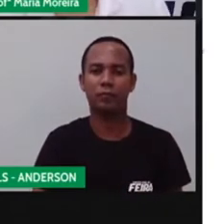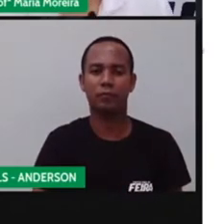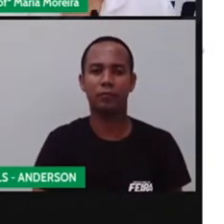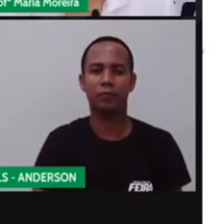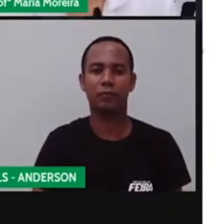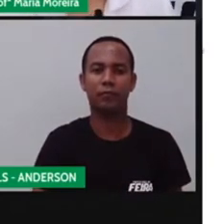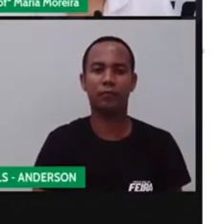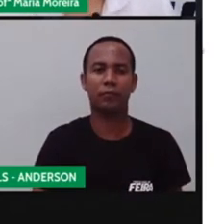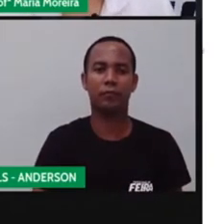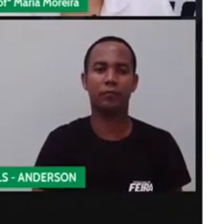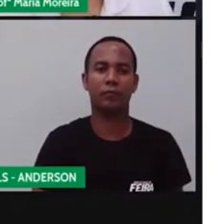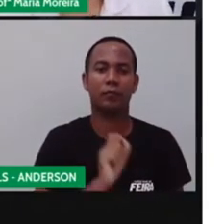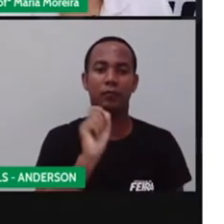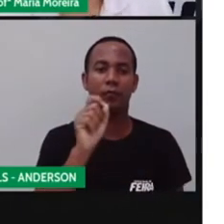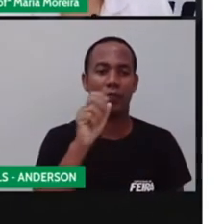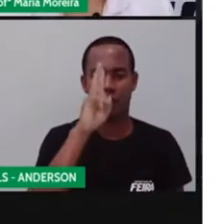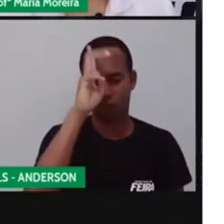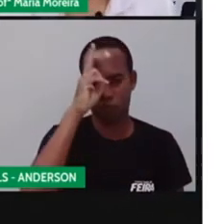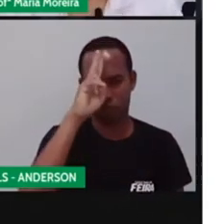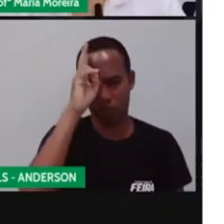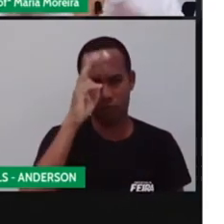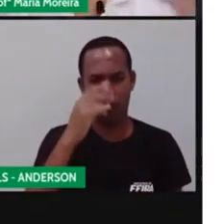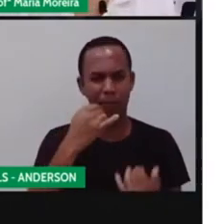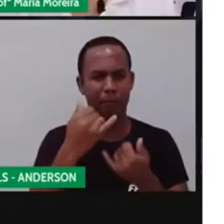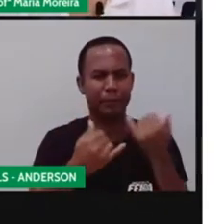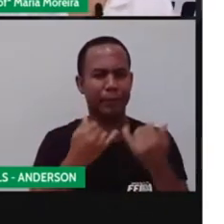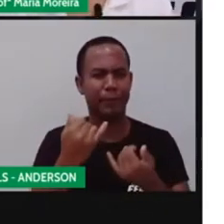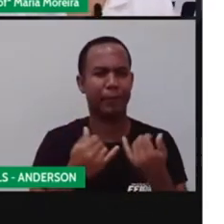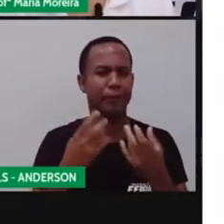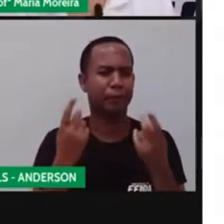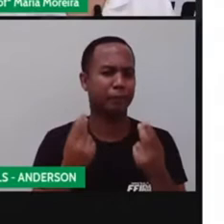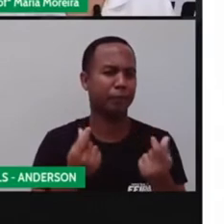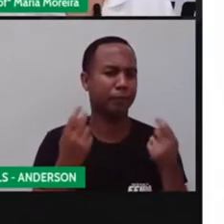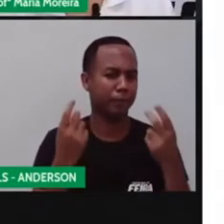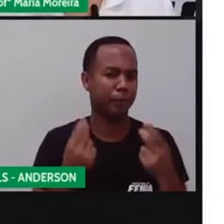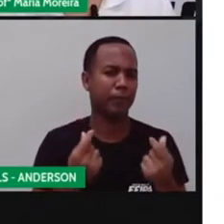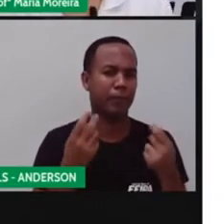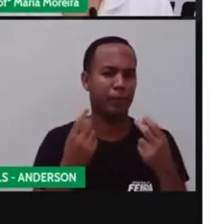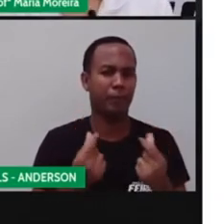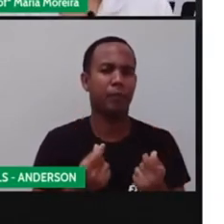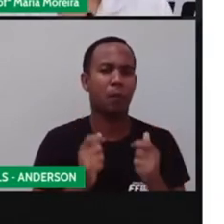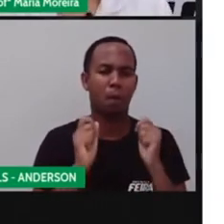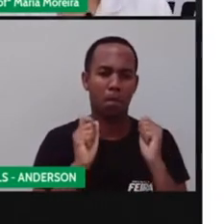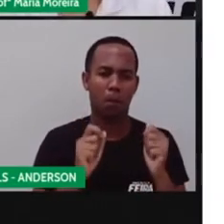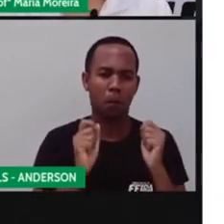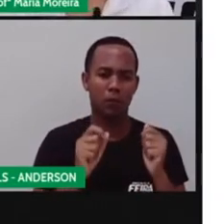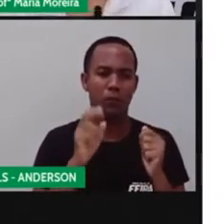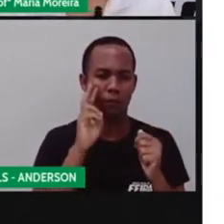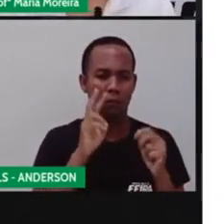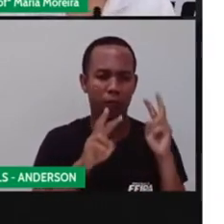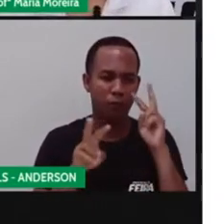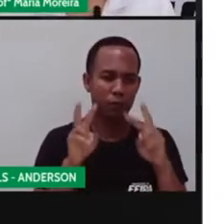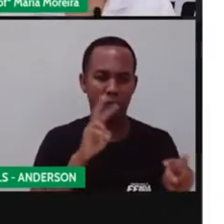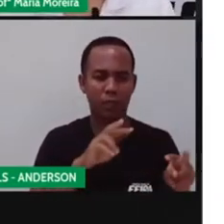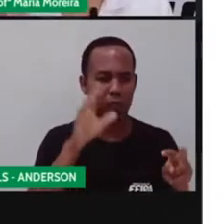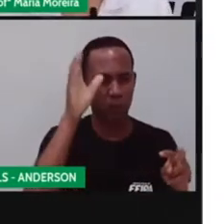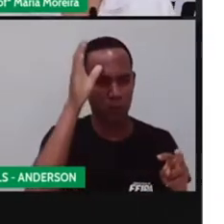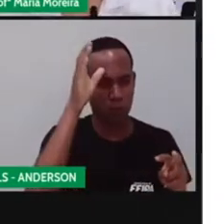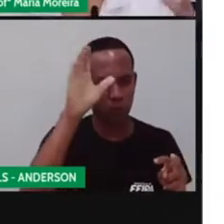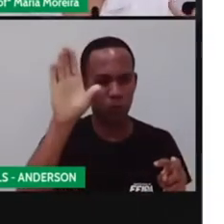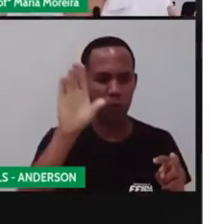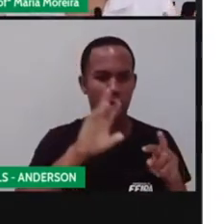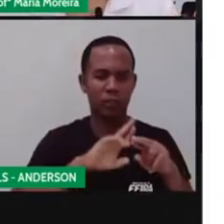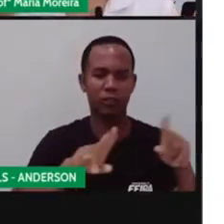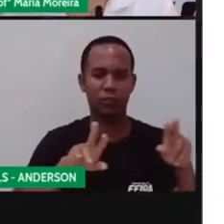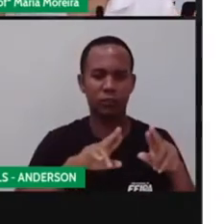Bom, a viagem pela história dos brinquedos, né? Essa viagem que estamos fazendo aí, nos permite percorrer culturas. Porque de